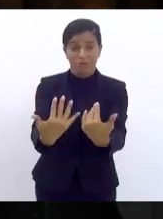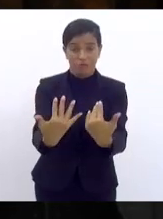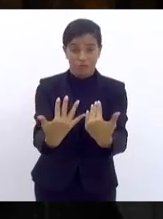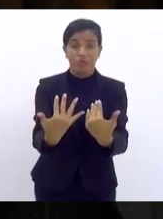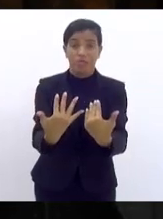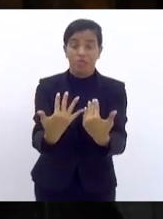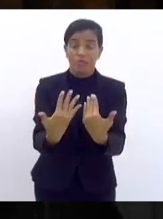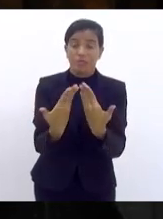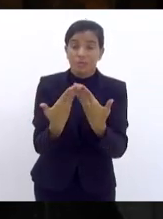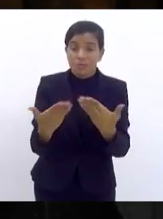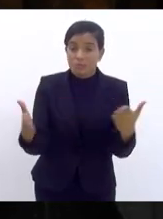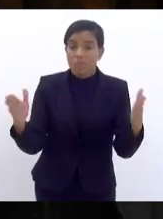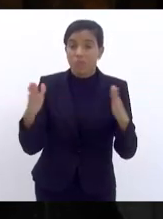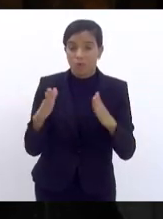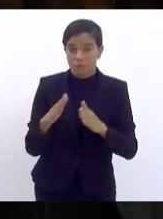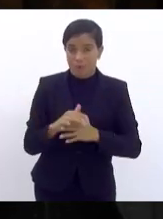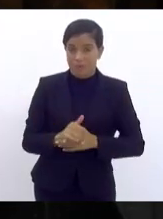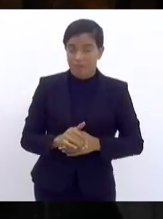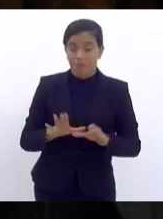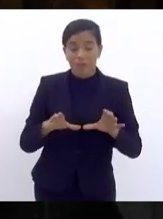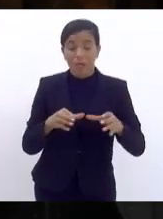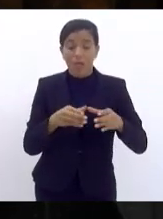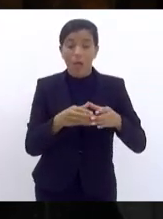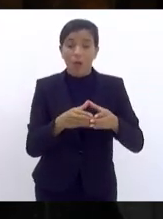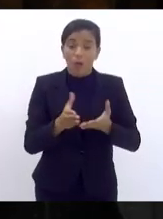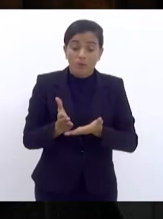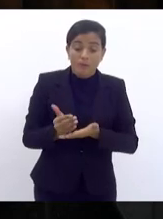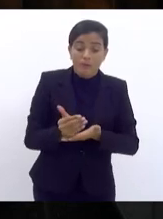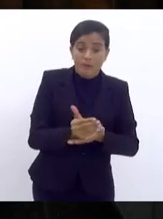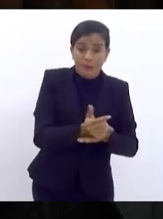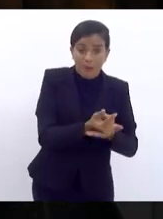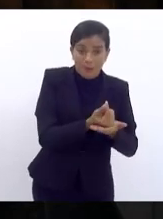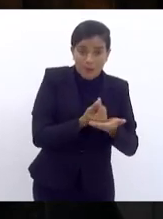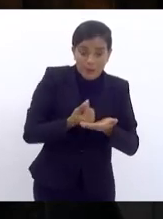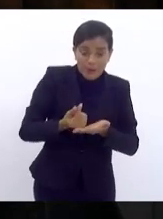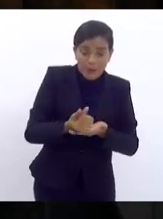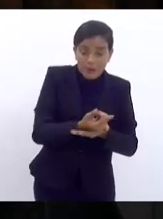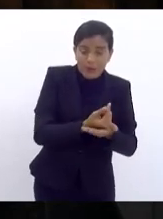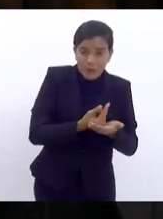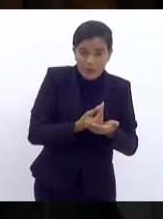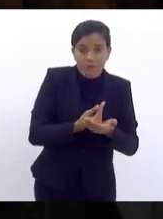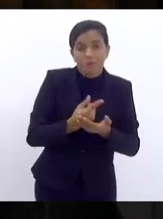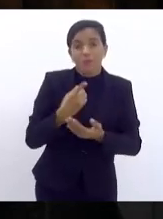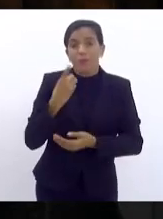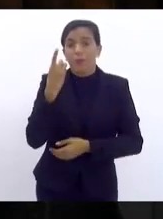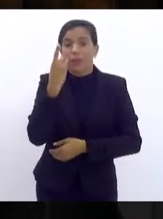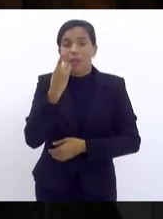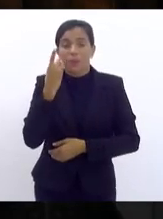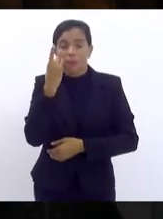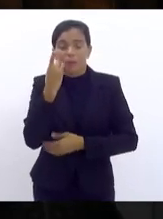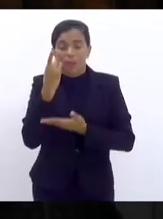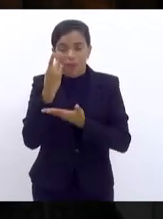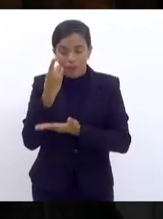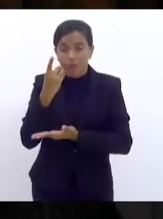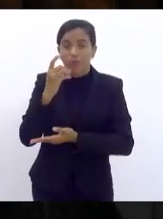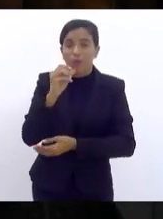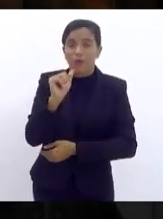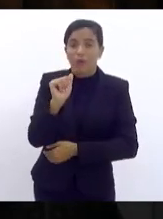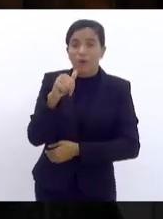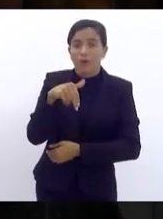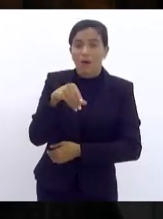na Comissão de Orçamento pelo deputado André